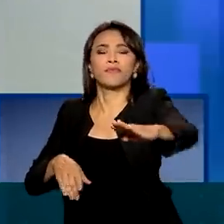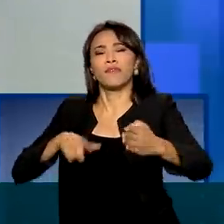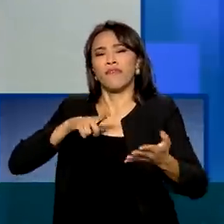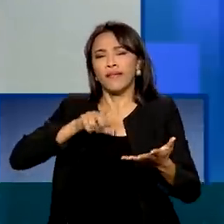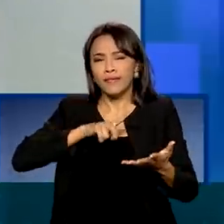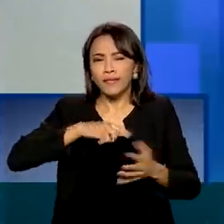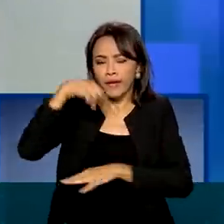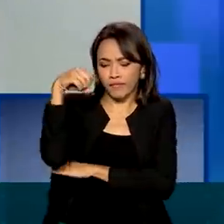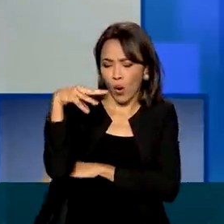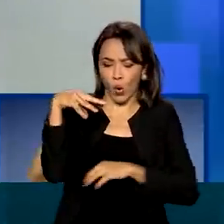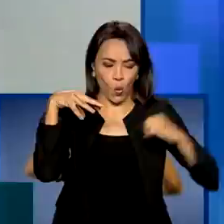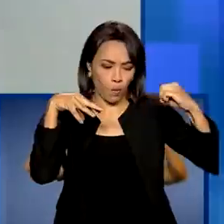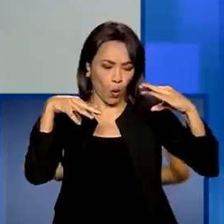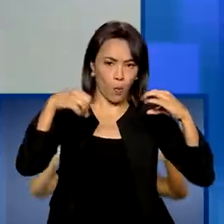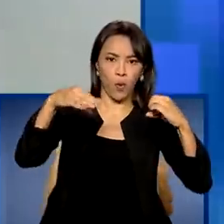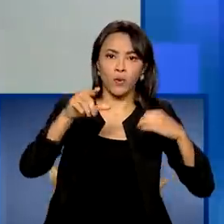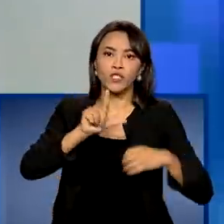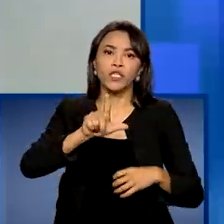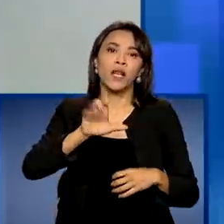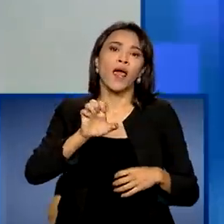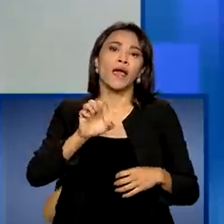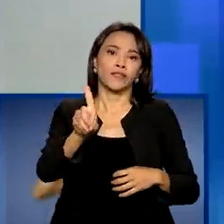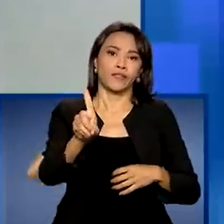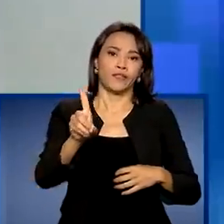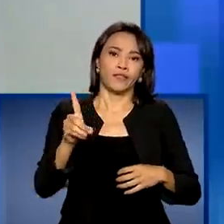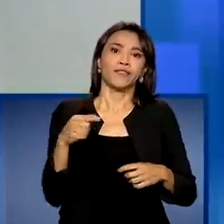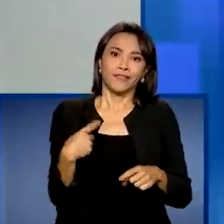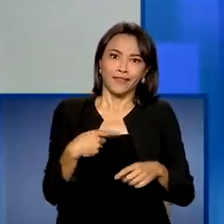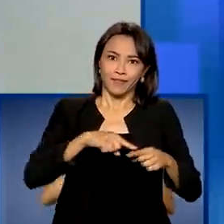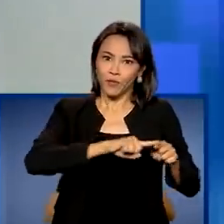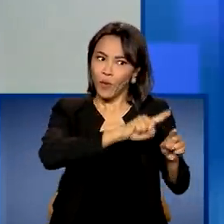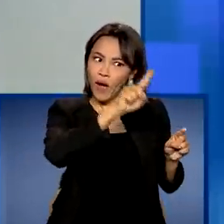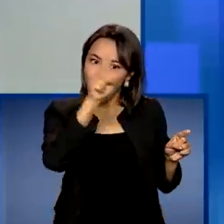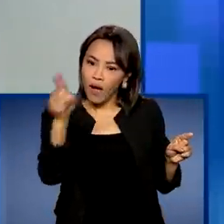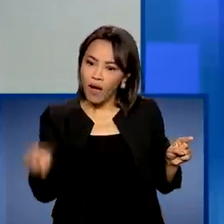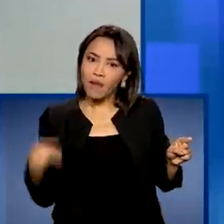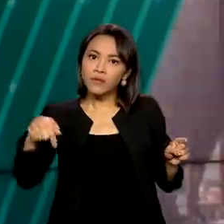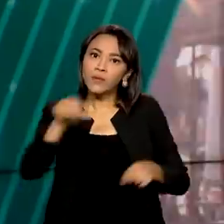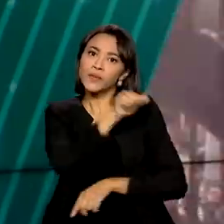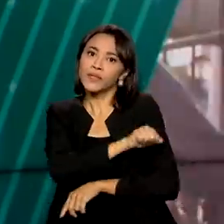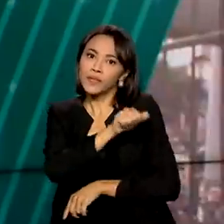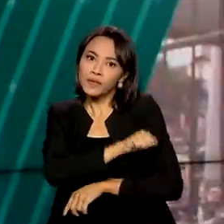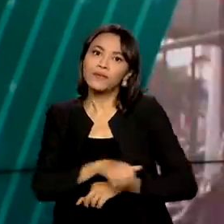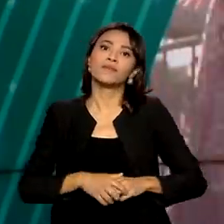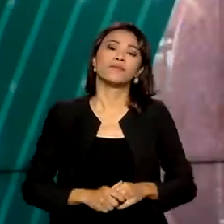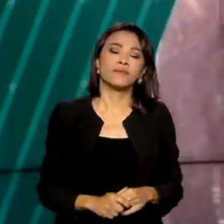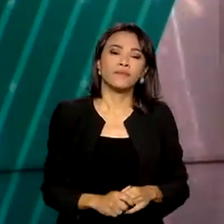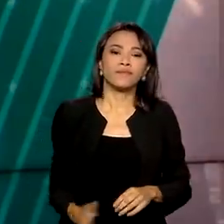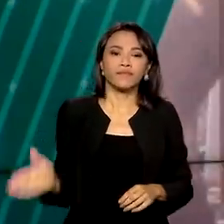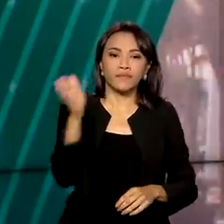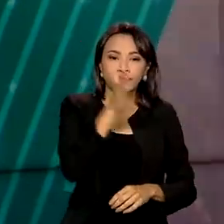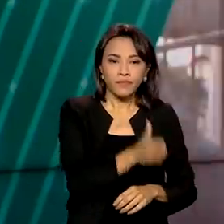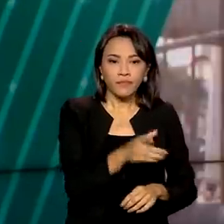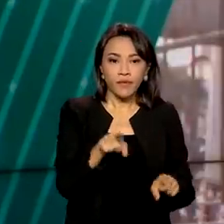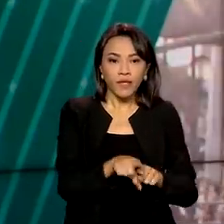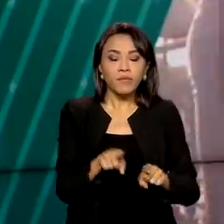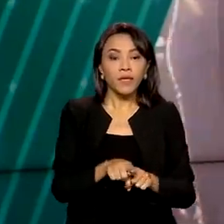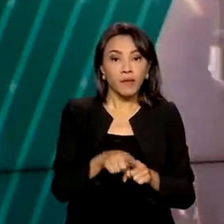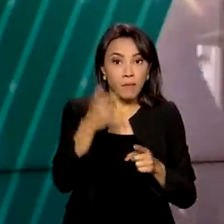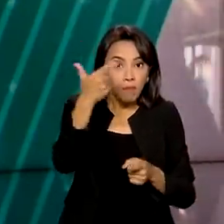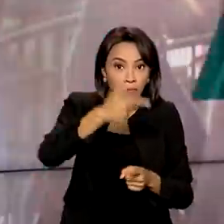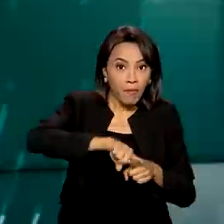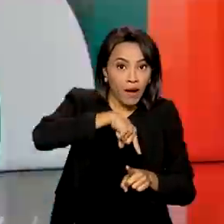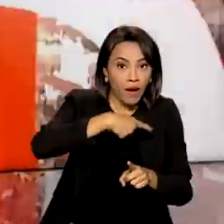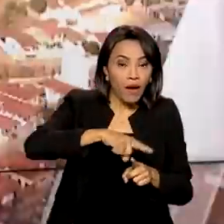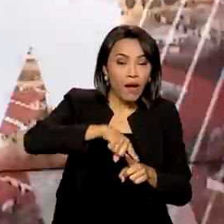ter iluminação de LED, principalmente no arco metropolitano do Rio de Janeiro, na BR-493. A ampliação de investimentos